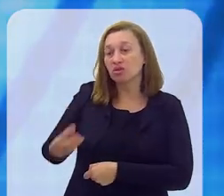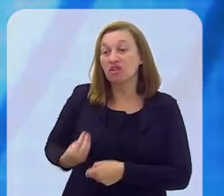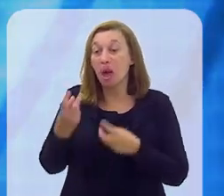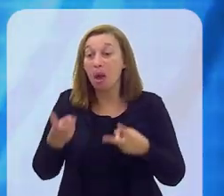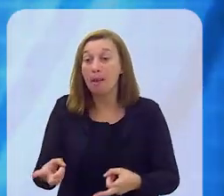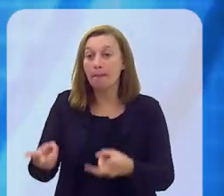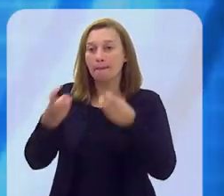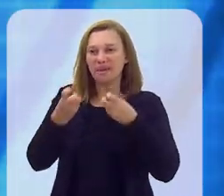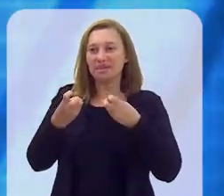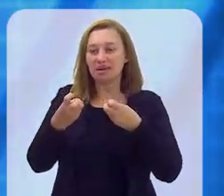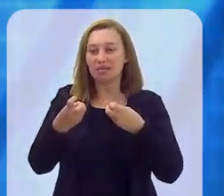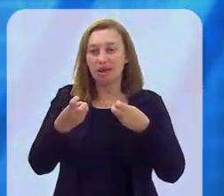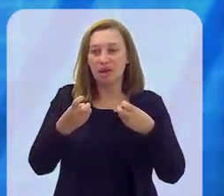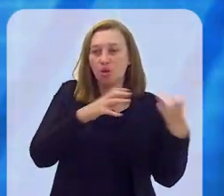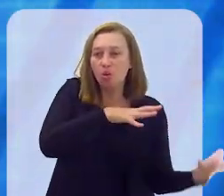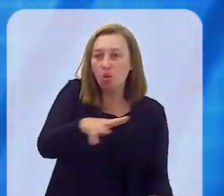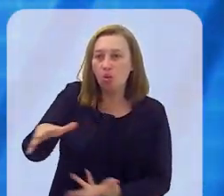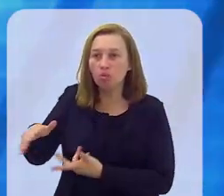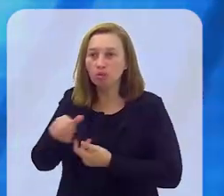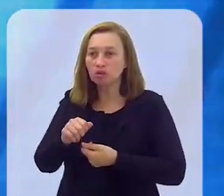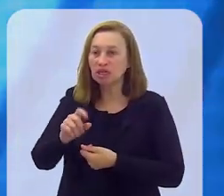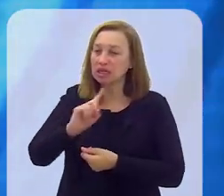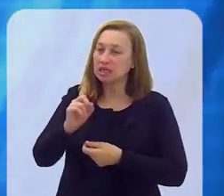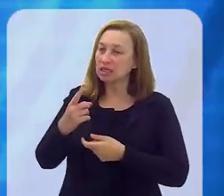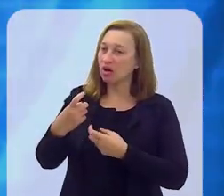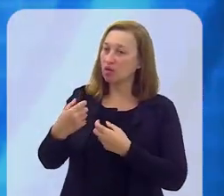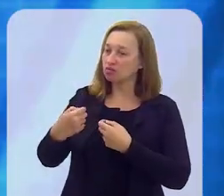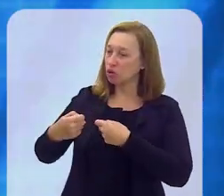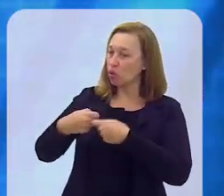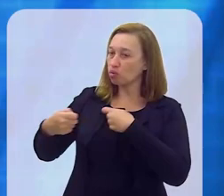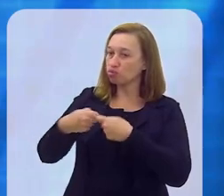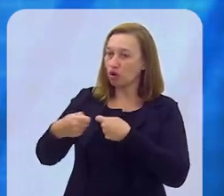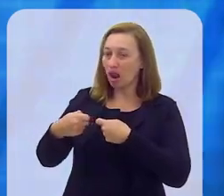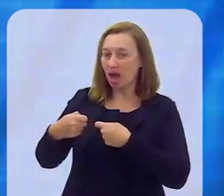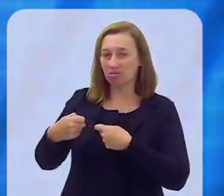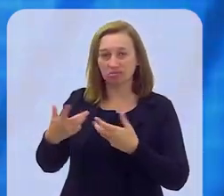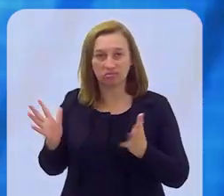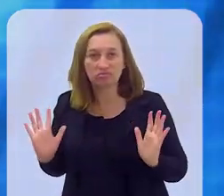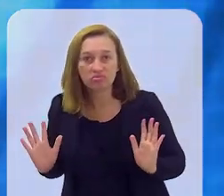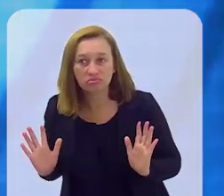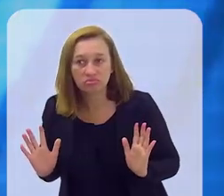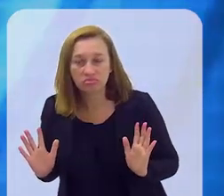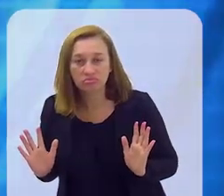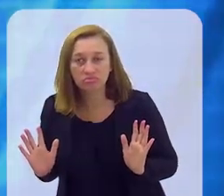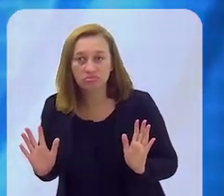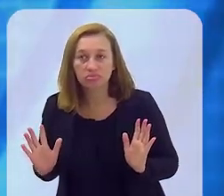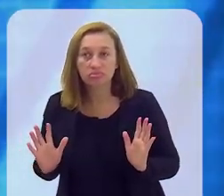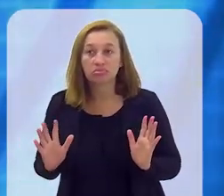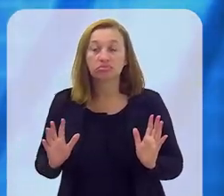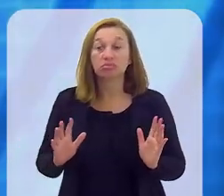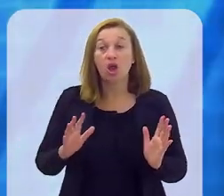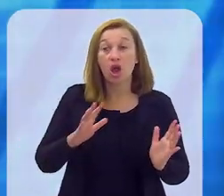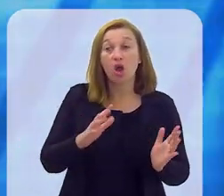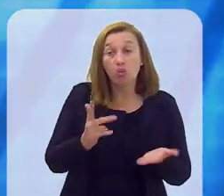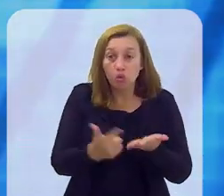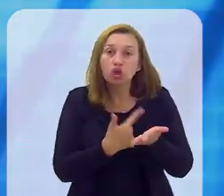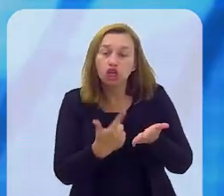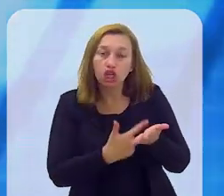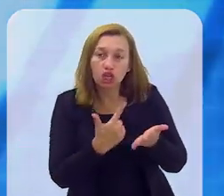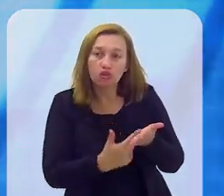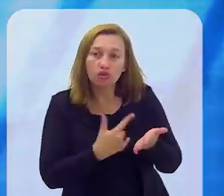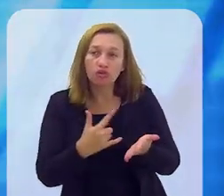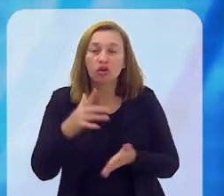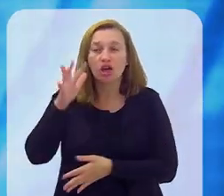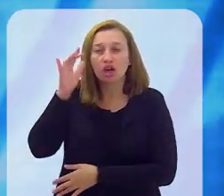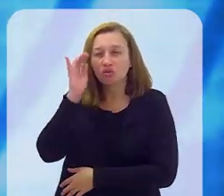Perceber o mundo e não ser controlado por ele. É um livro de filosofia, uma